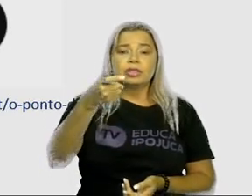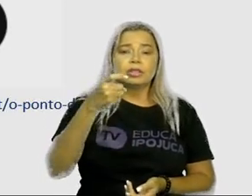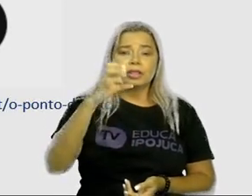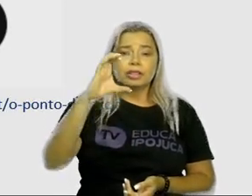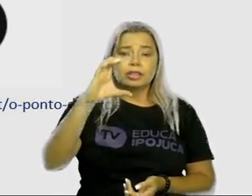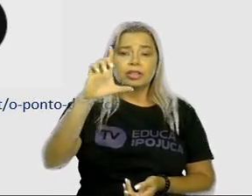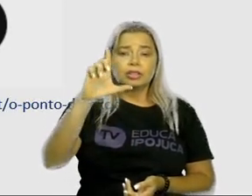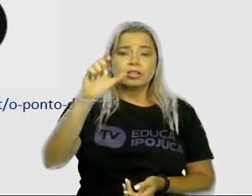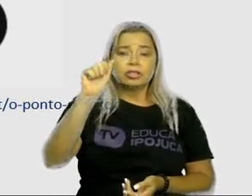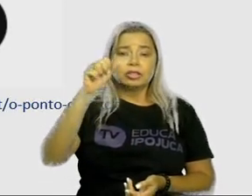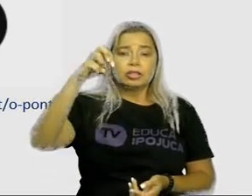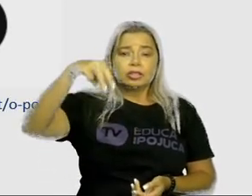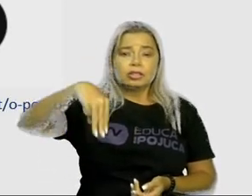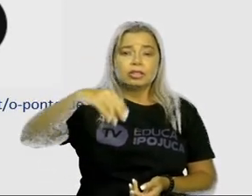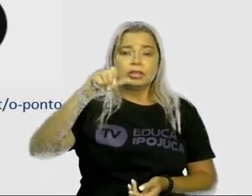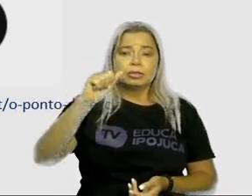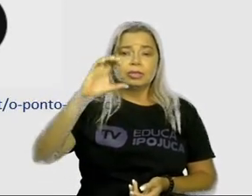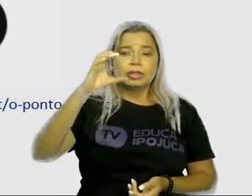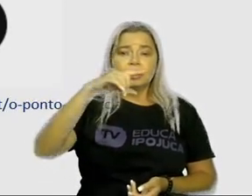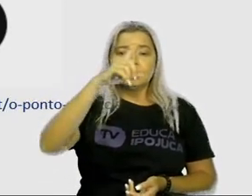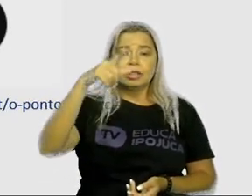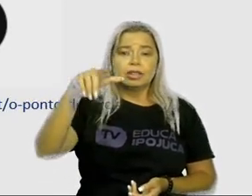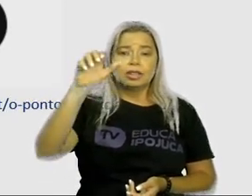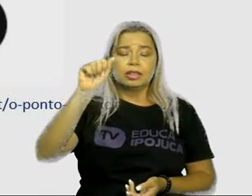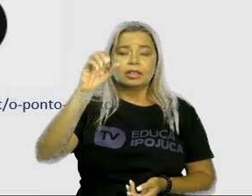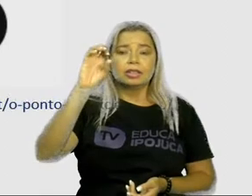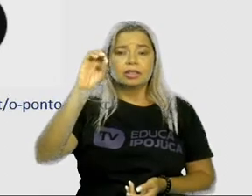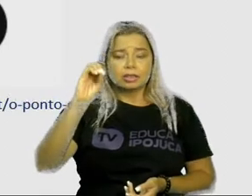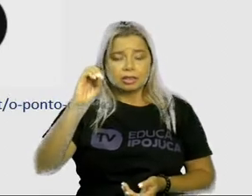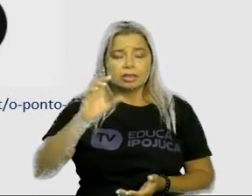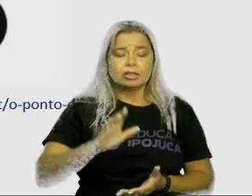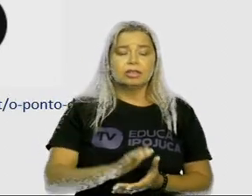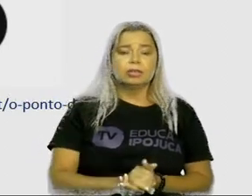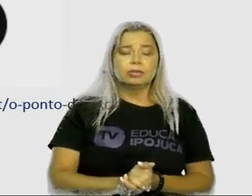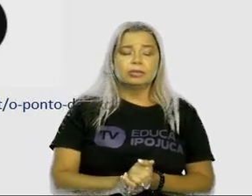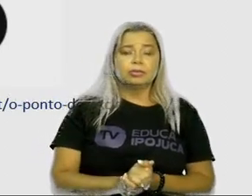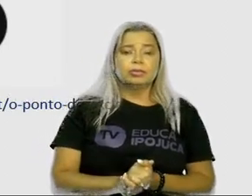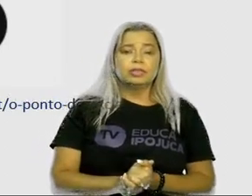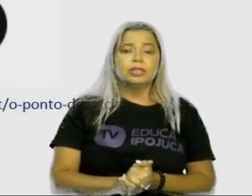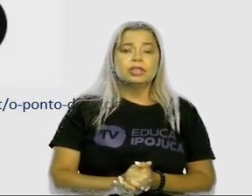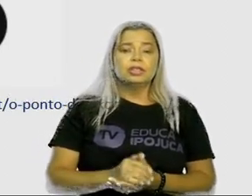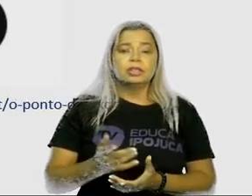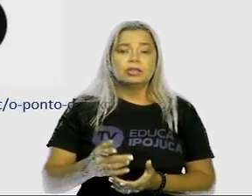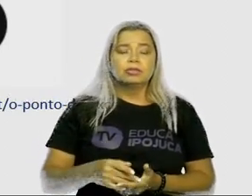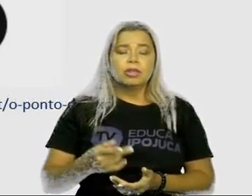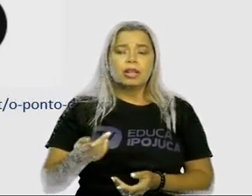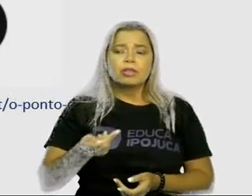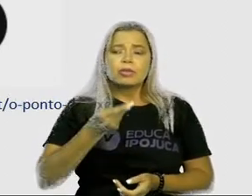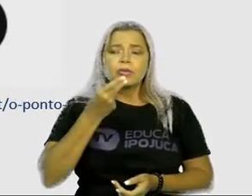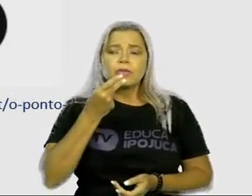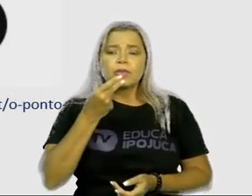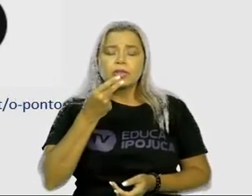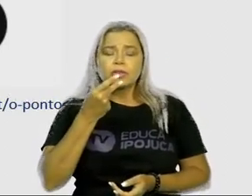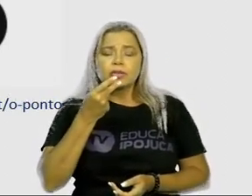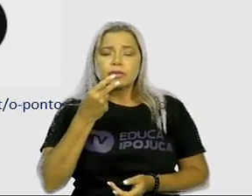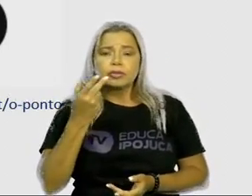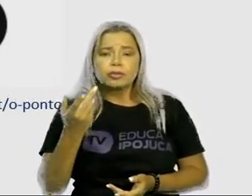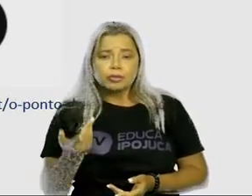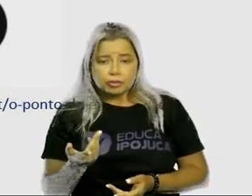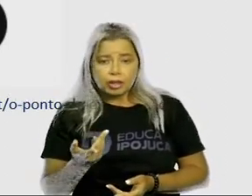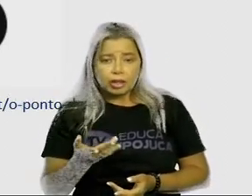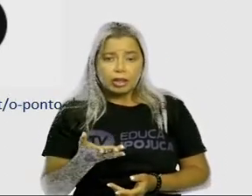indicar sempre, né? O que é utilizado para indicar entonações exclamativas.